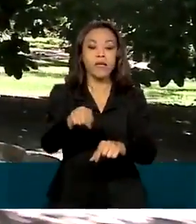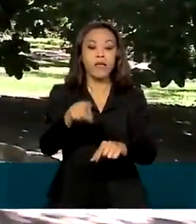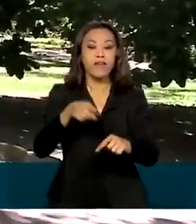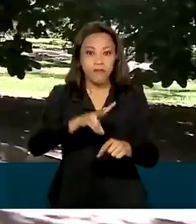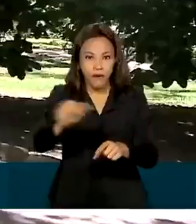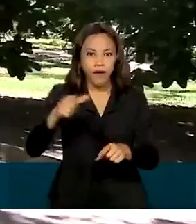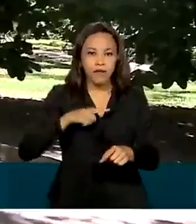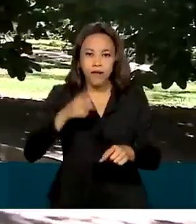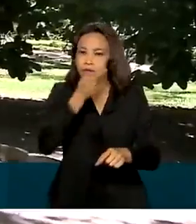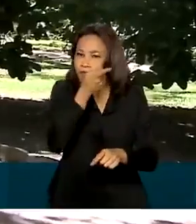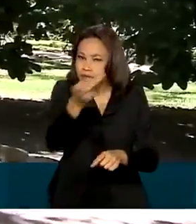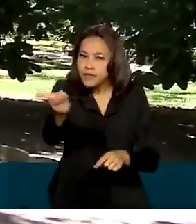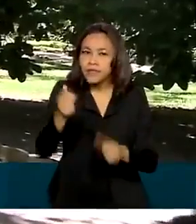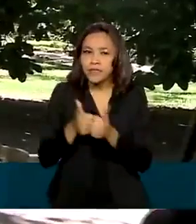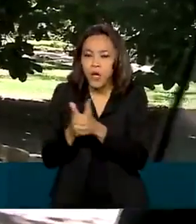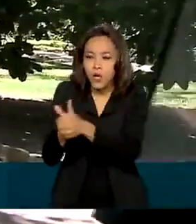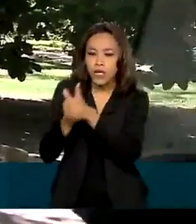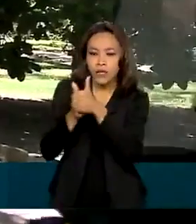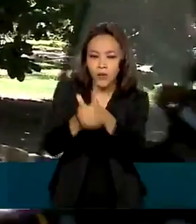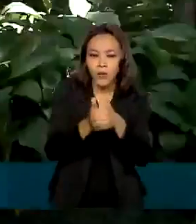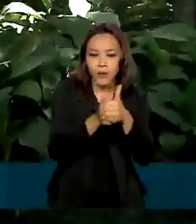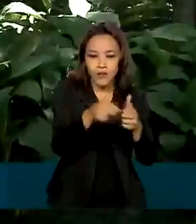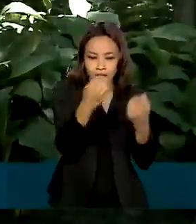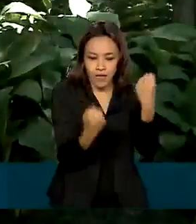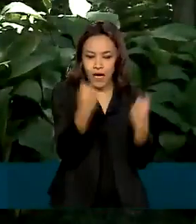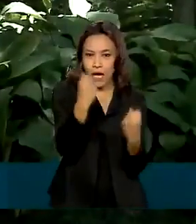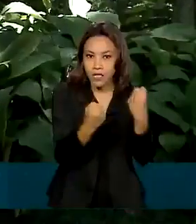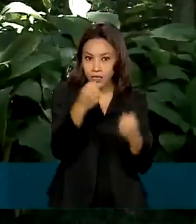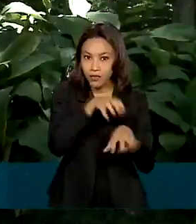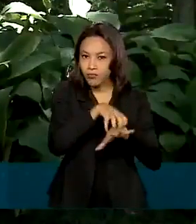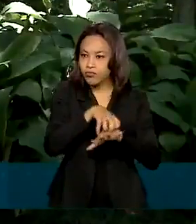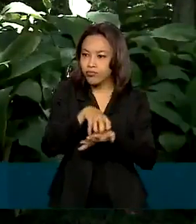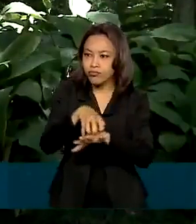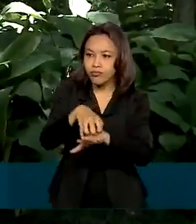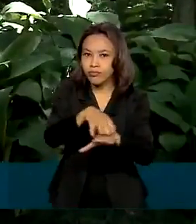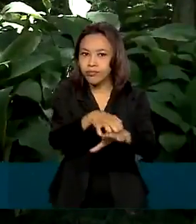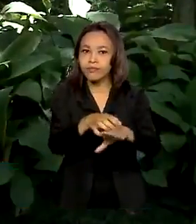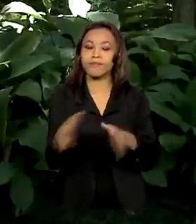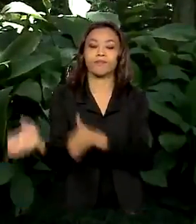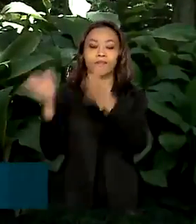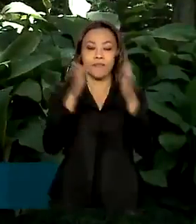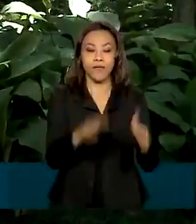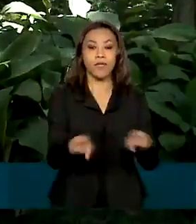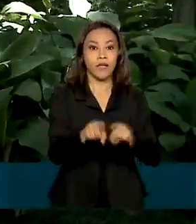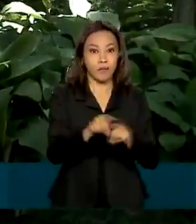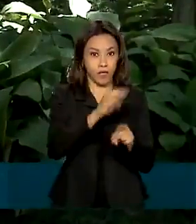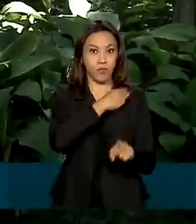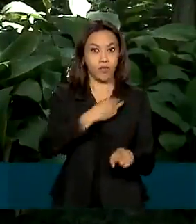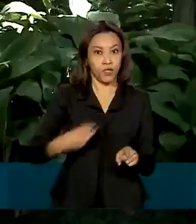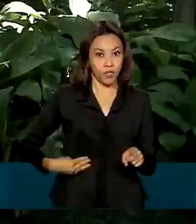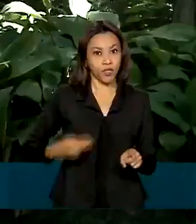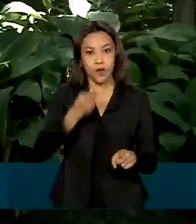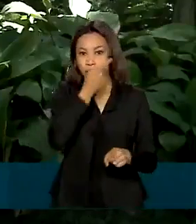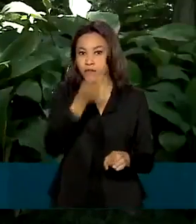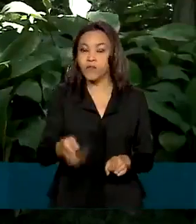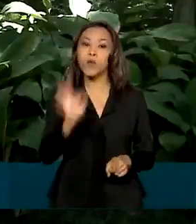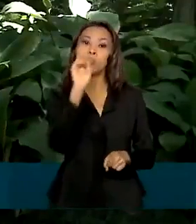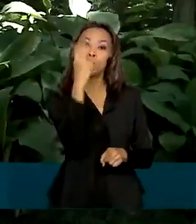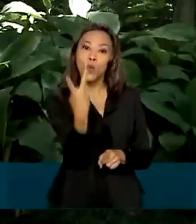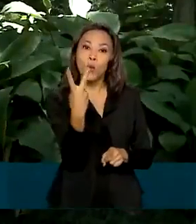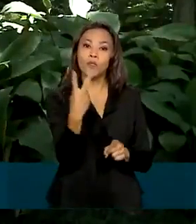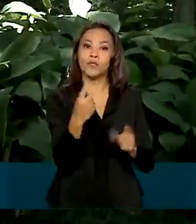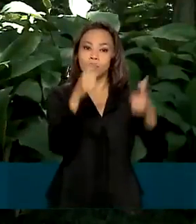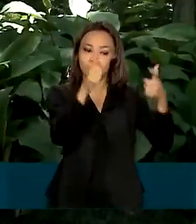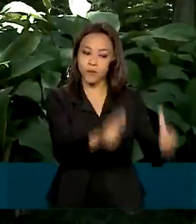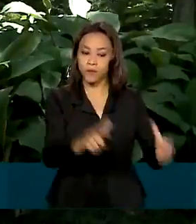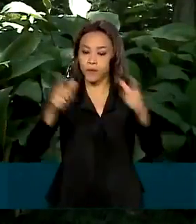um serviço de visitas guiadas em carrinhos elétricos. O ministro do Meio Ambiente também visitou o Parque Laje e o Parque Nacional da Tijuca aqui no